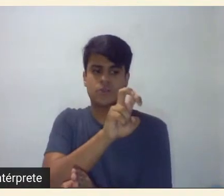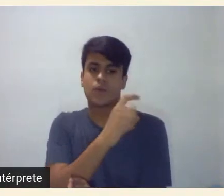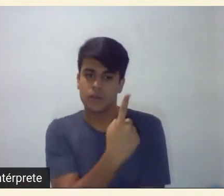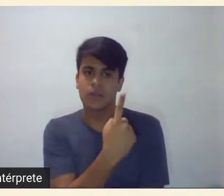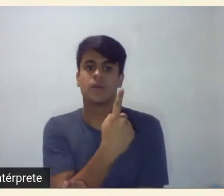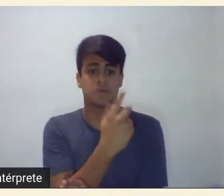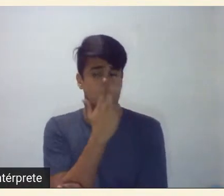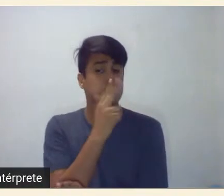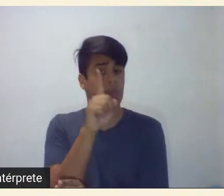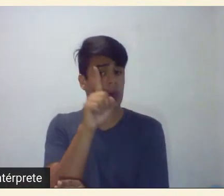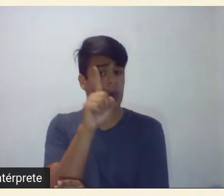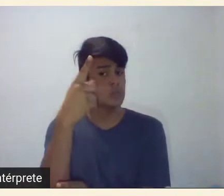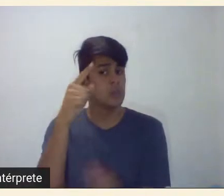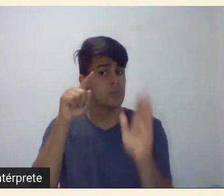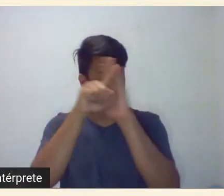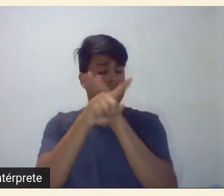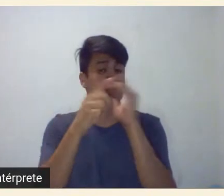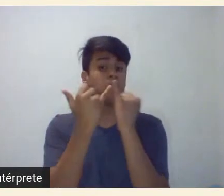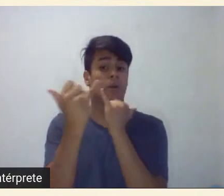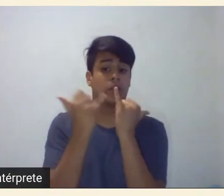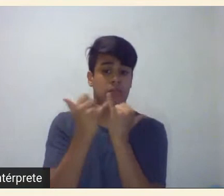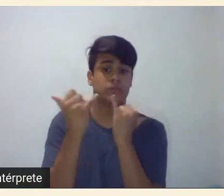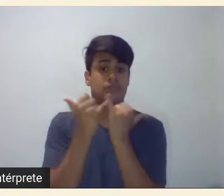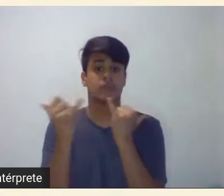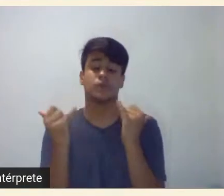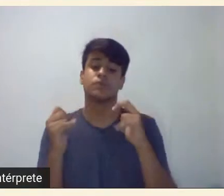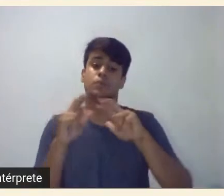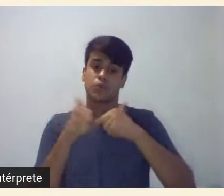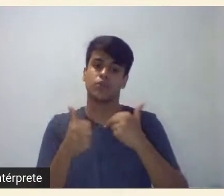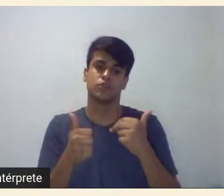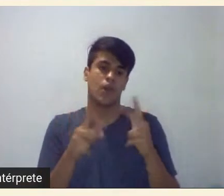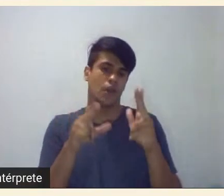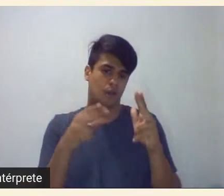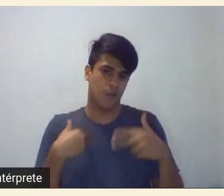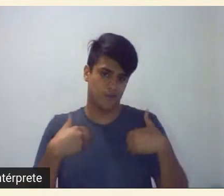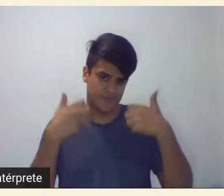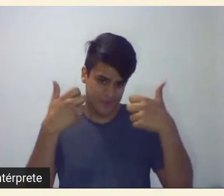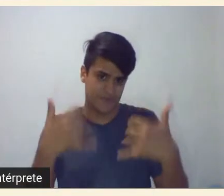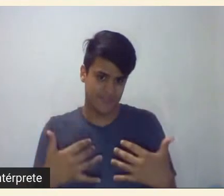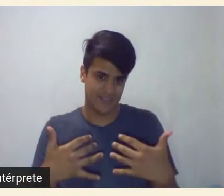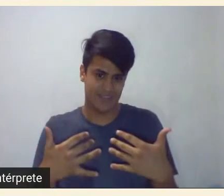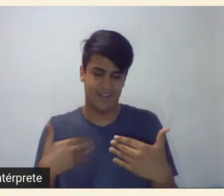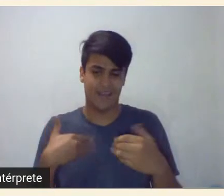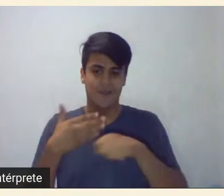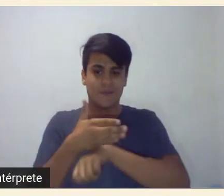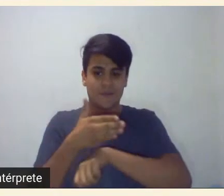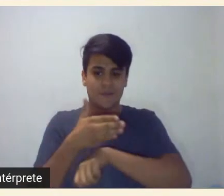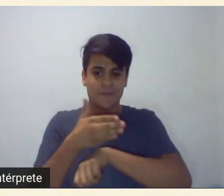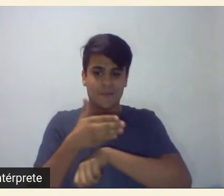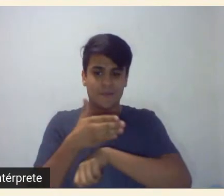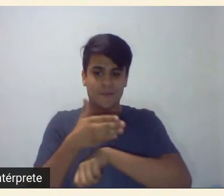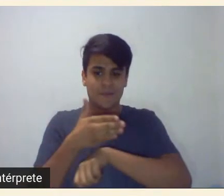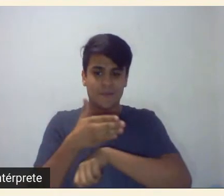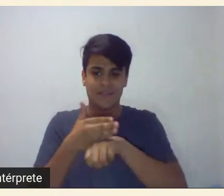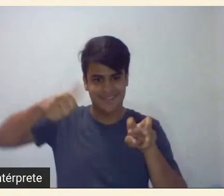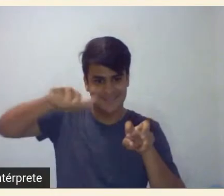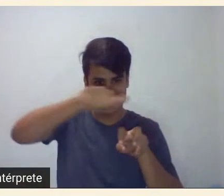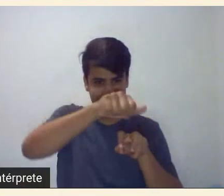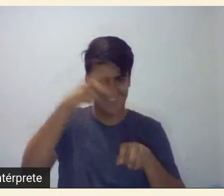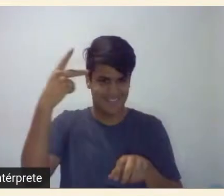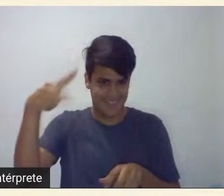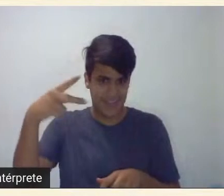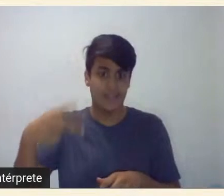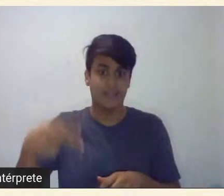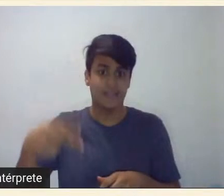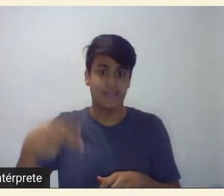muito próxima a sua questão e é uma parte que eu até falei eu fui da banca né eu registrei isso que eu achei muito muito inteligente